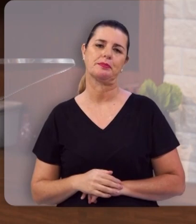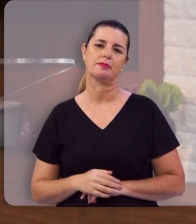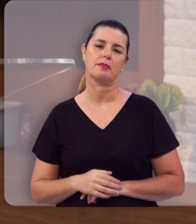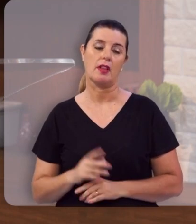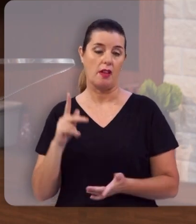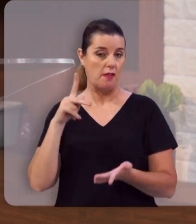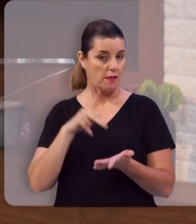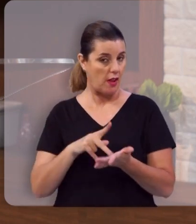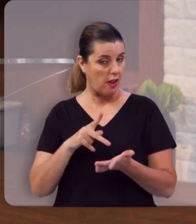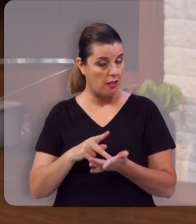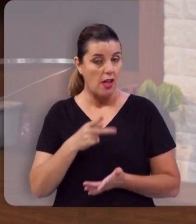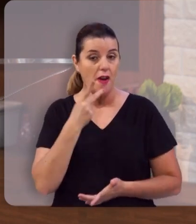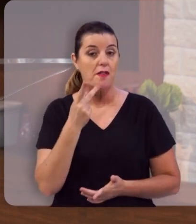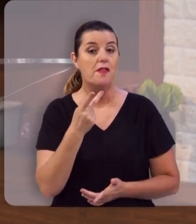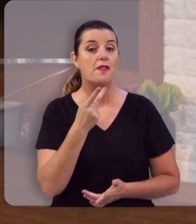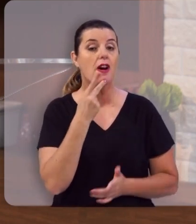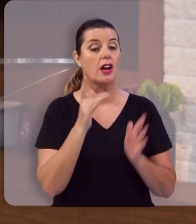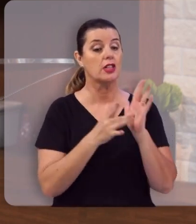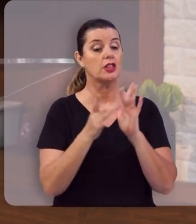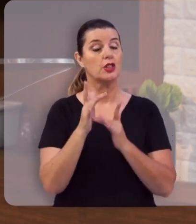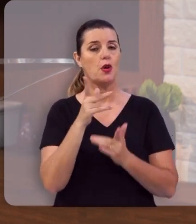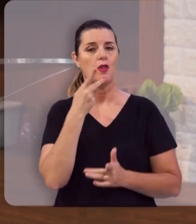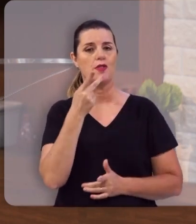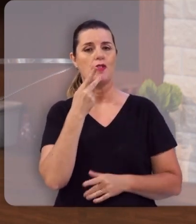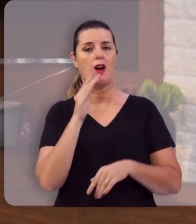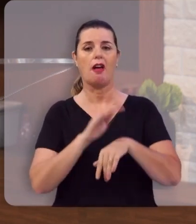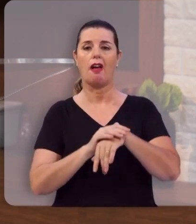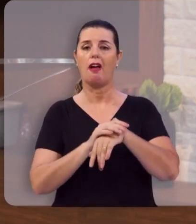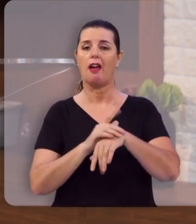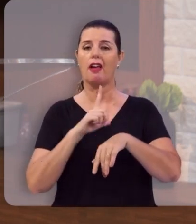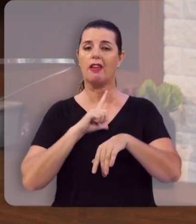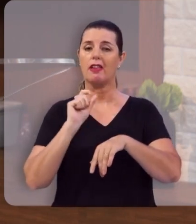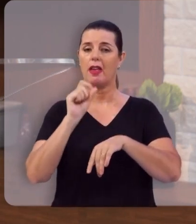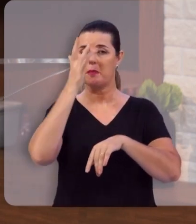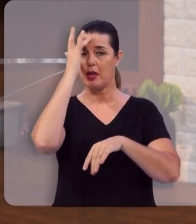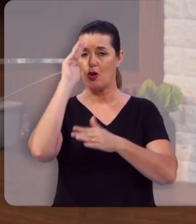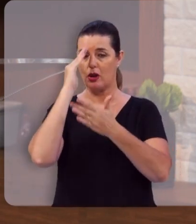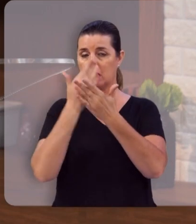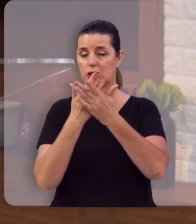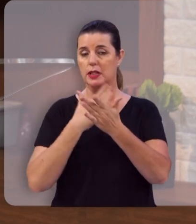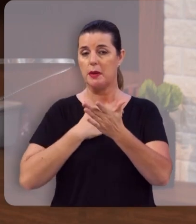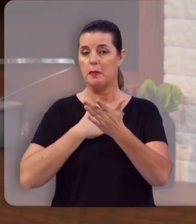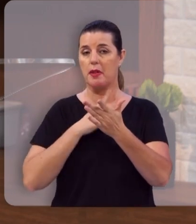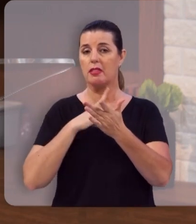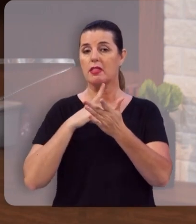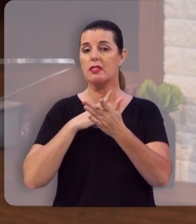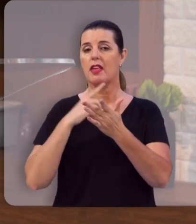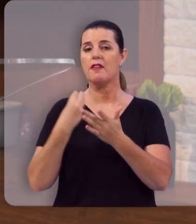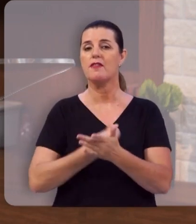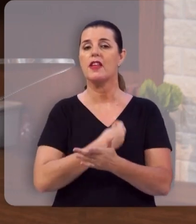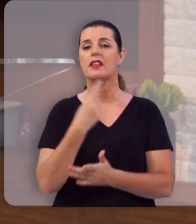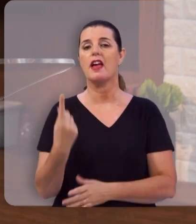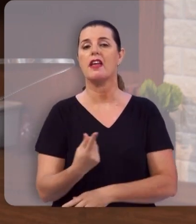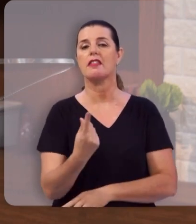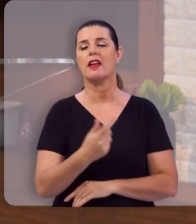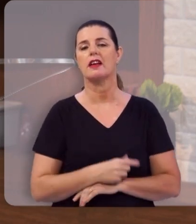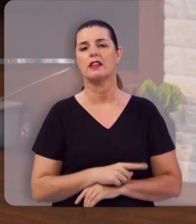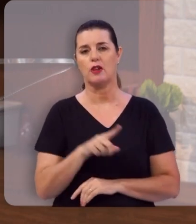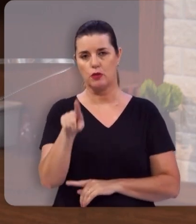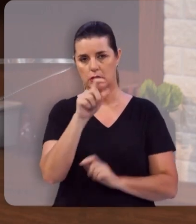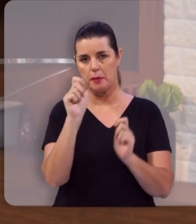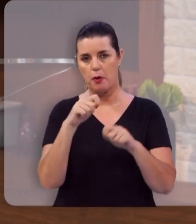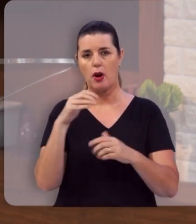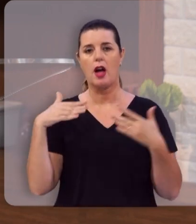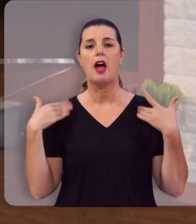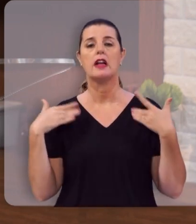Em verdade, em verdade vos digo, disse Jesus, quem crer em mim tem a vida eterna. E você pode ter a alegria da sua